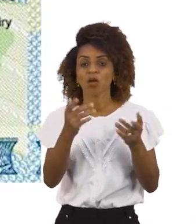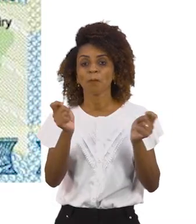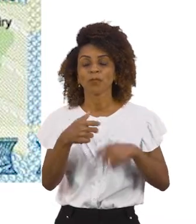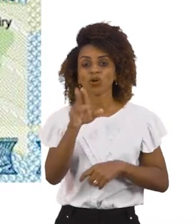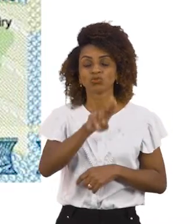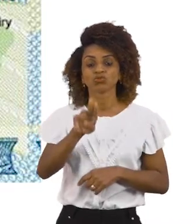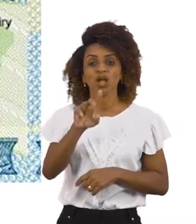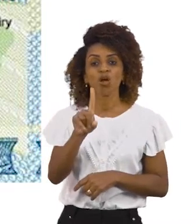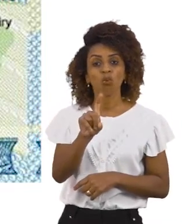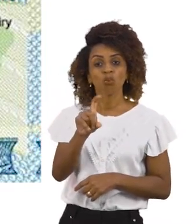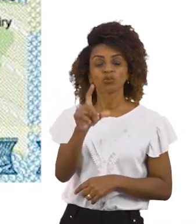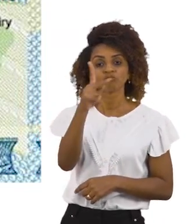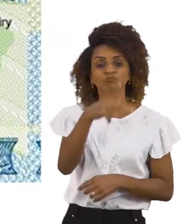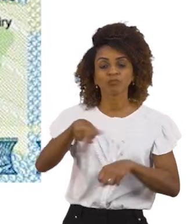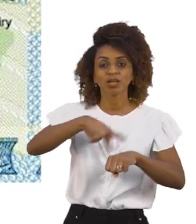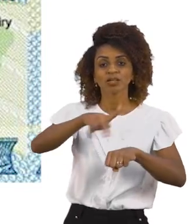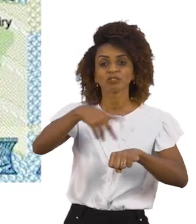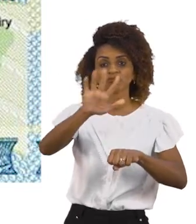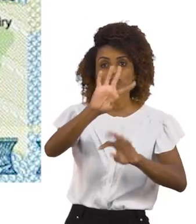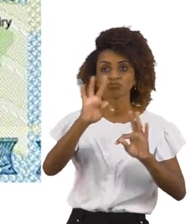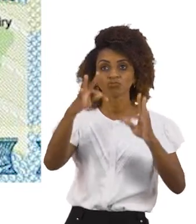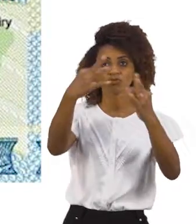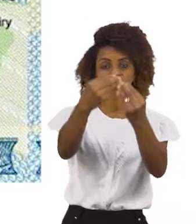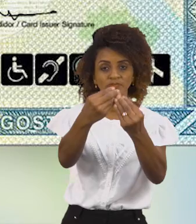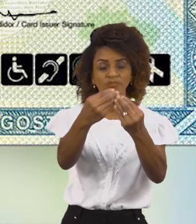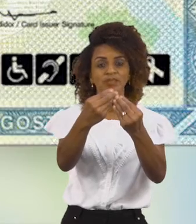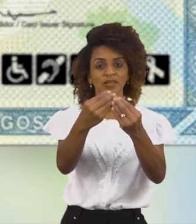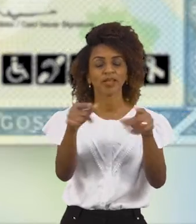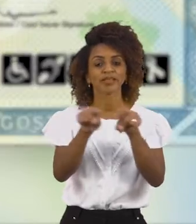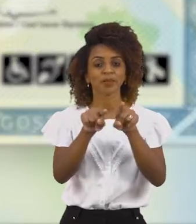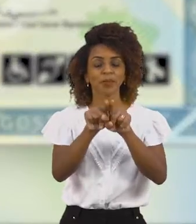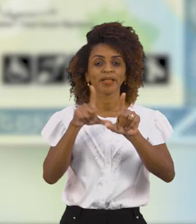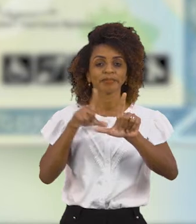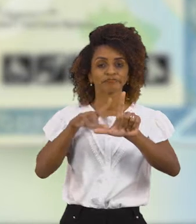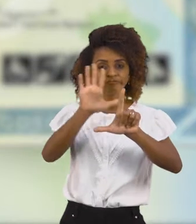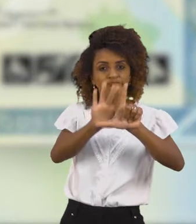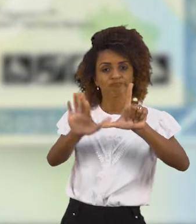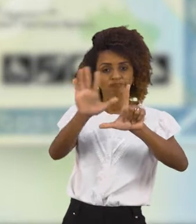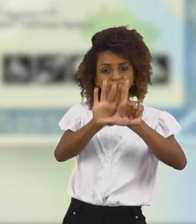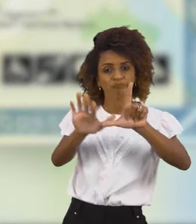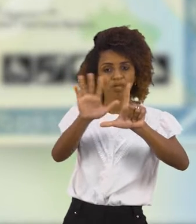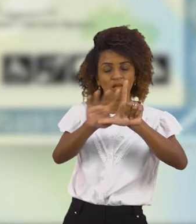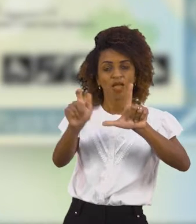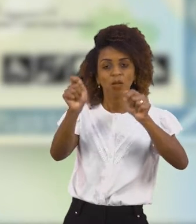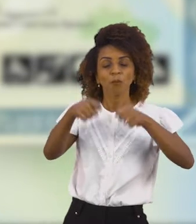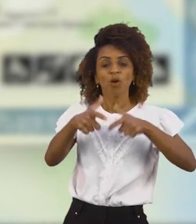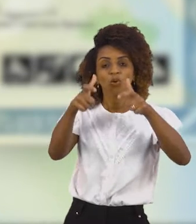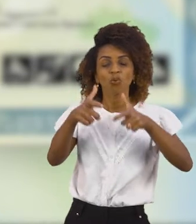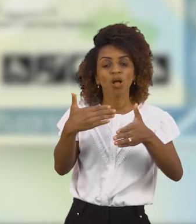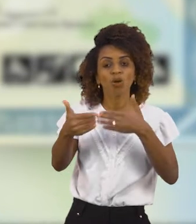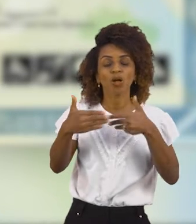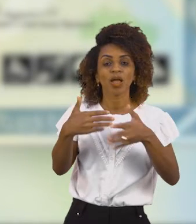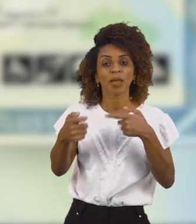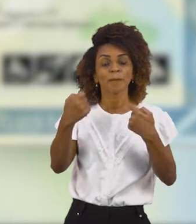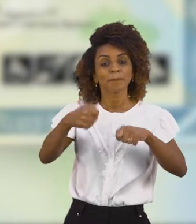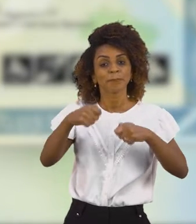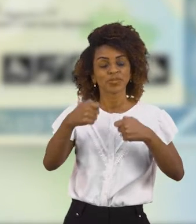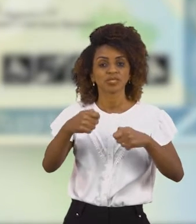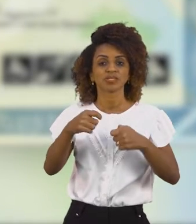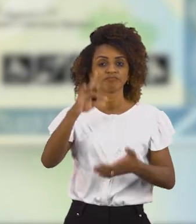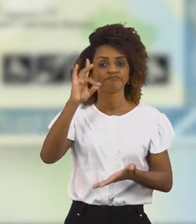como registro geral, único e válido para todo o país. Conta ainda com um QR Code que pode ser lido por qualquer